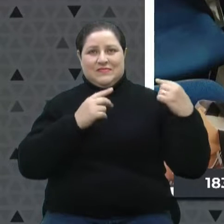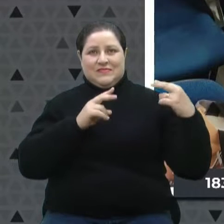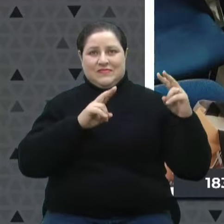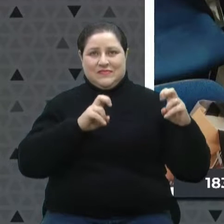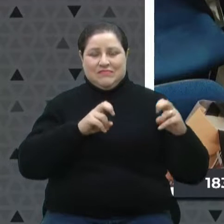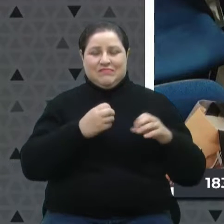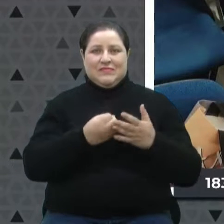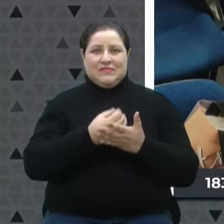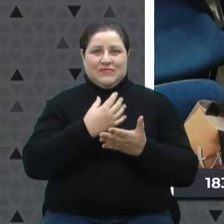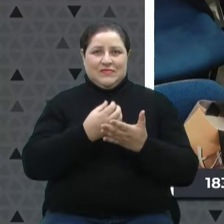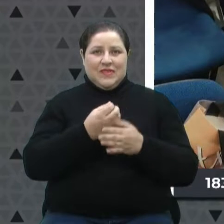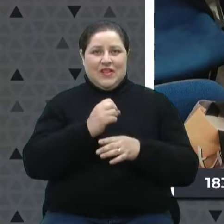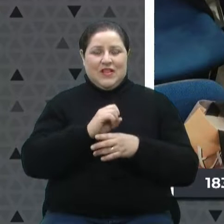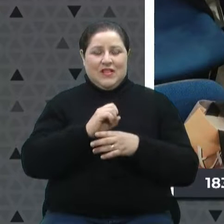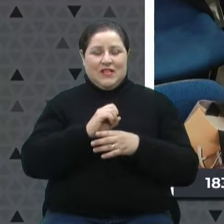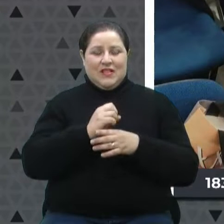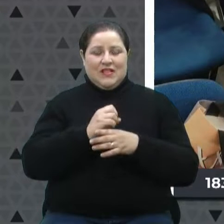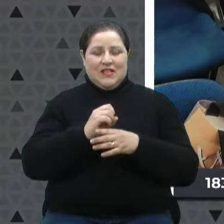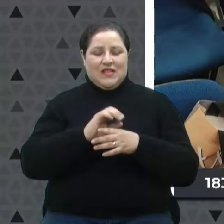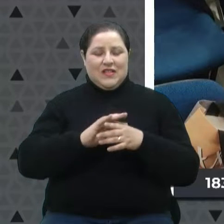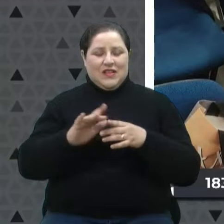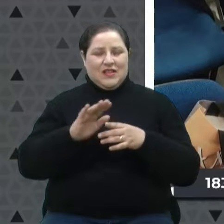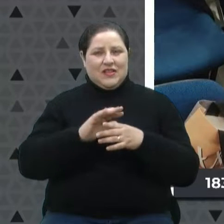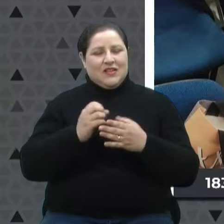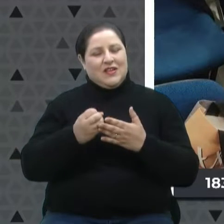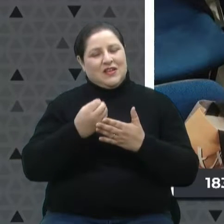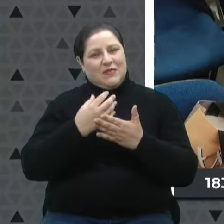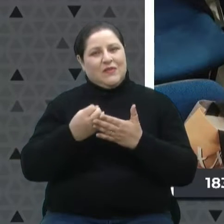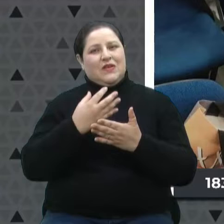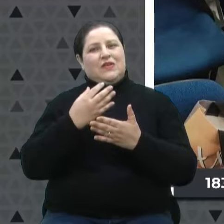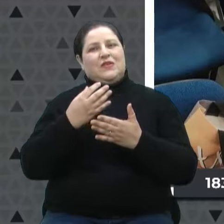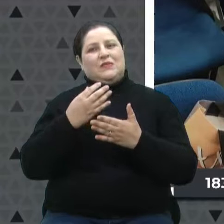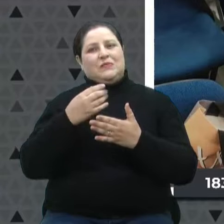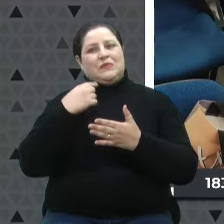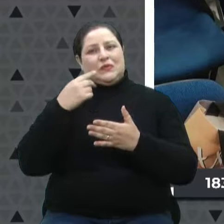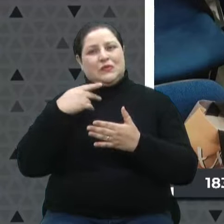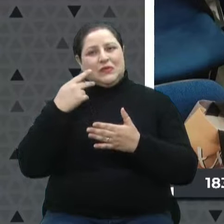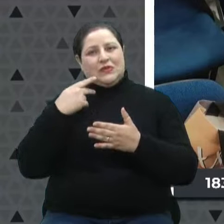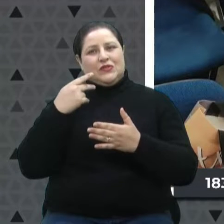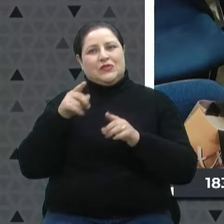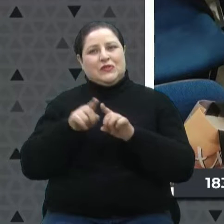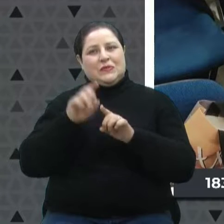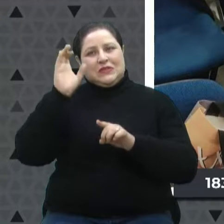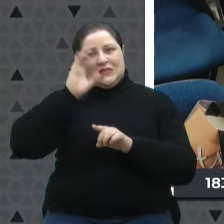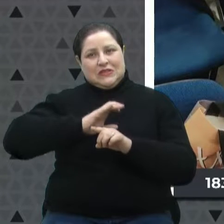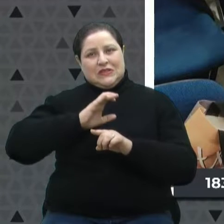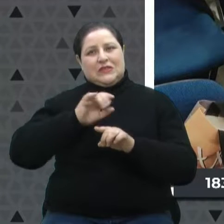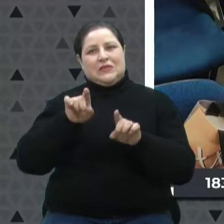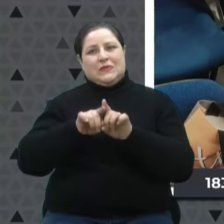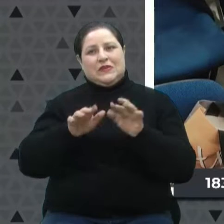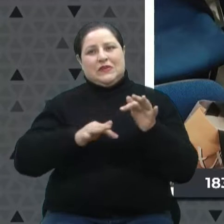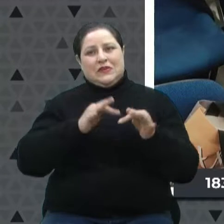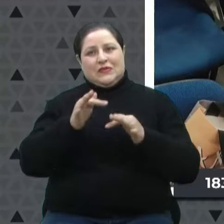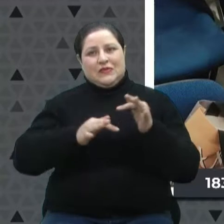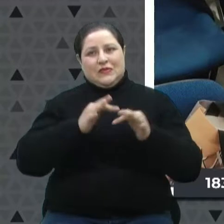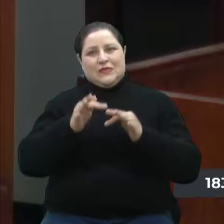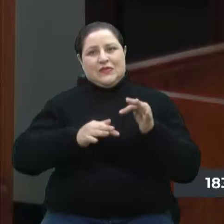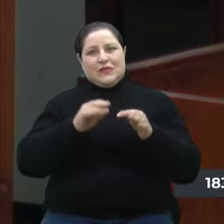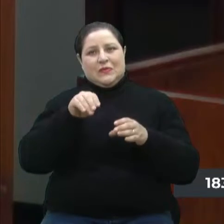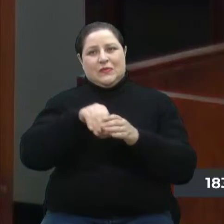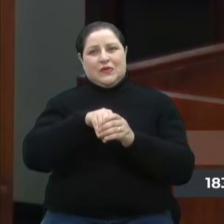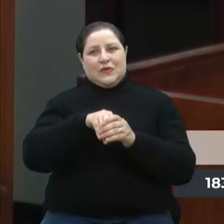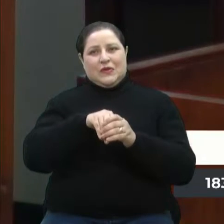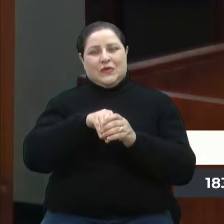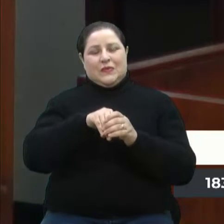letramento político, formação da cidadania, função das escolas nas câmaras municipais, nas assembleias legislativas,